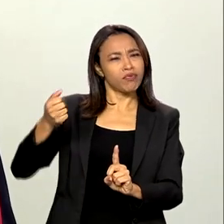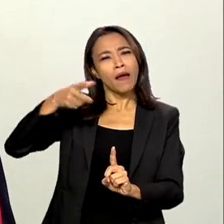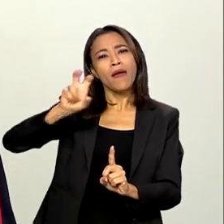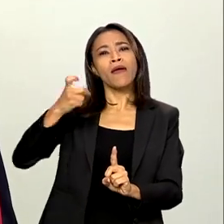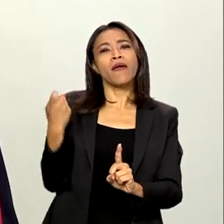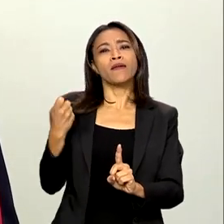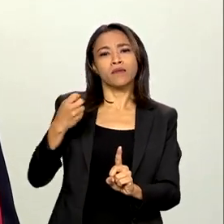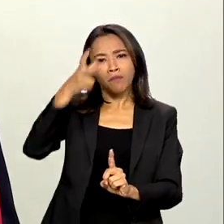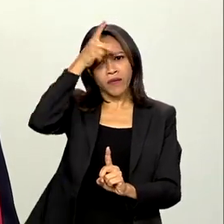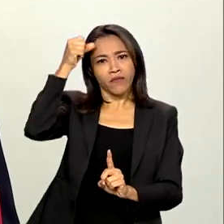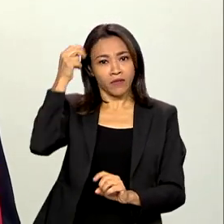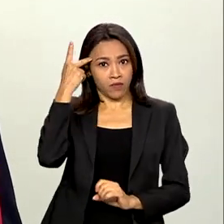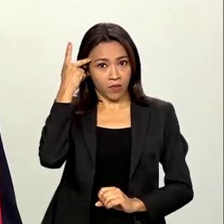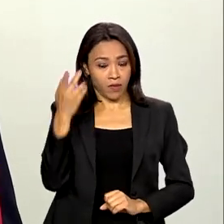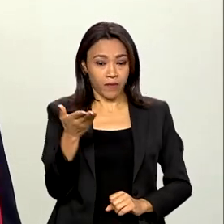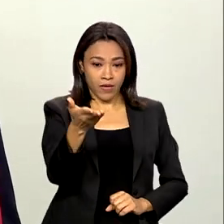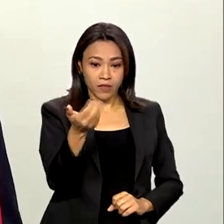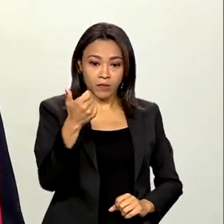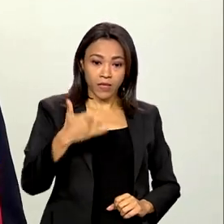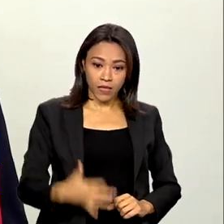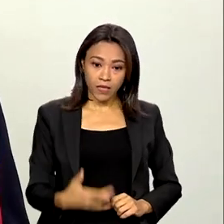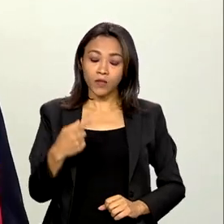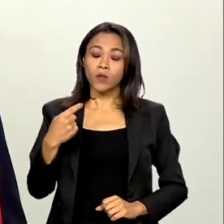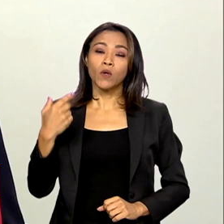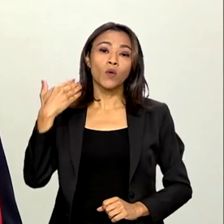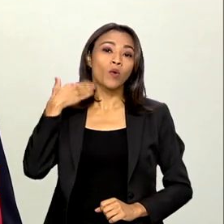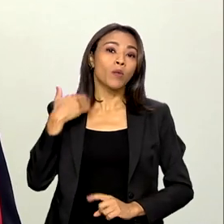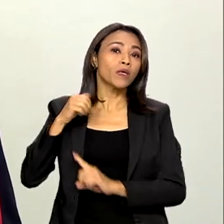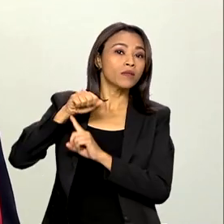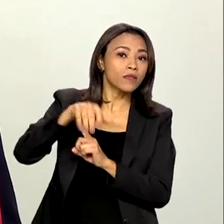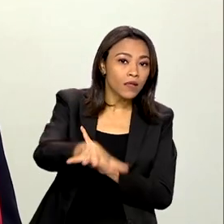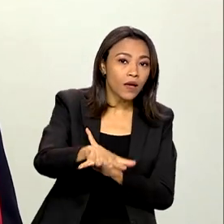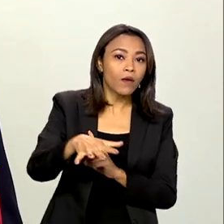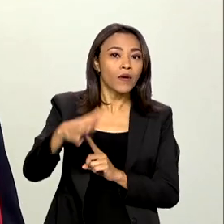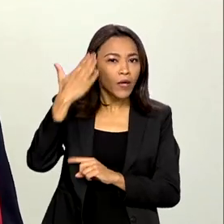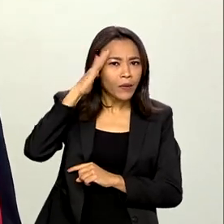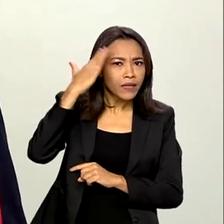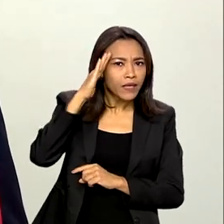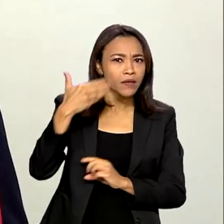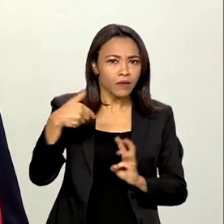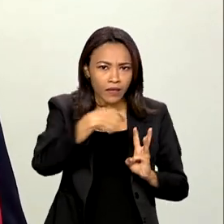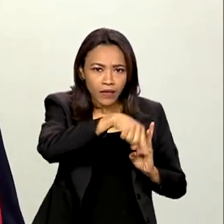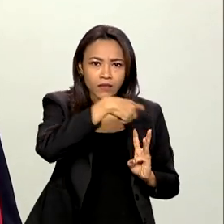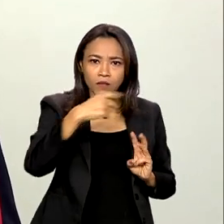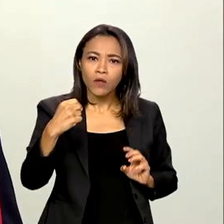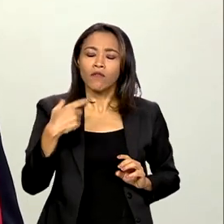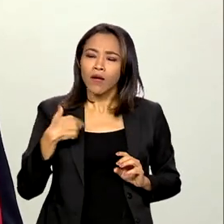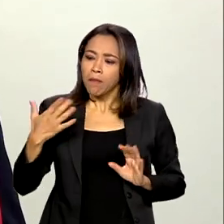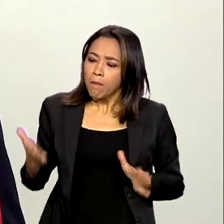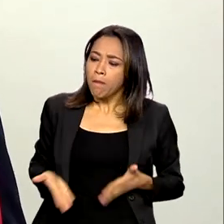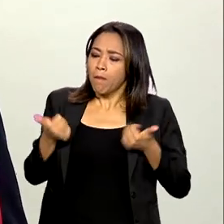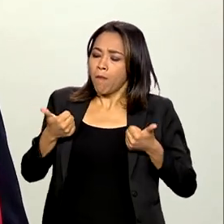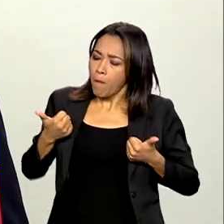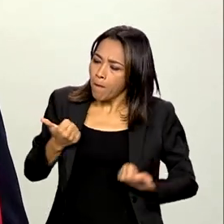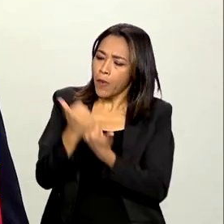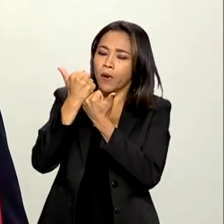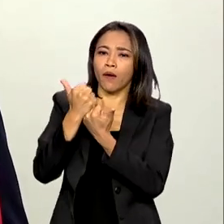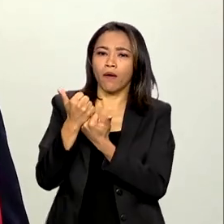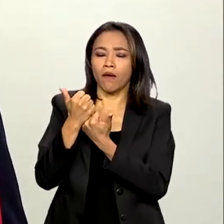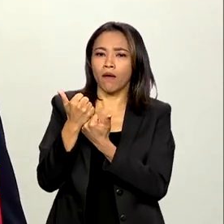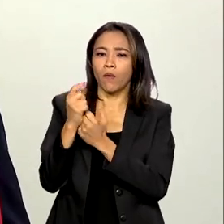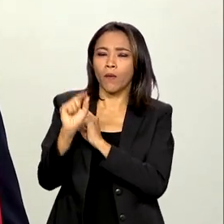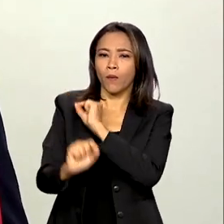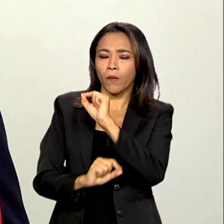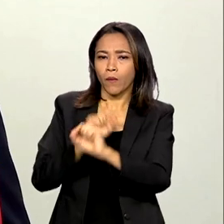permanentemente com a equipe do Banco Central, Fazenda e Banco Central, e eu entendo que esse movimento vai fortalecer ainda mais a